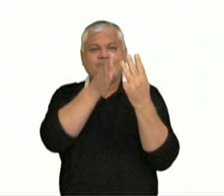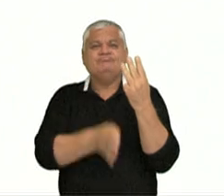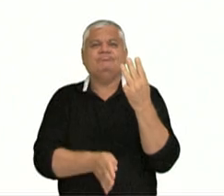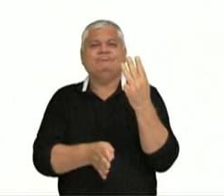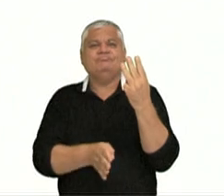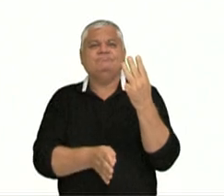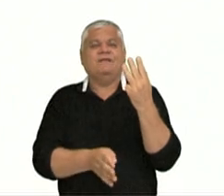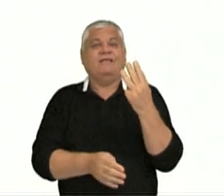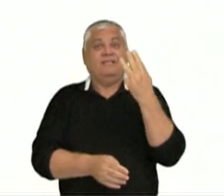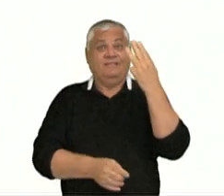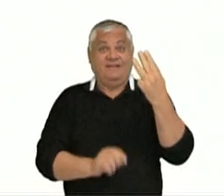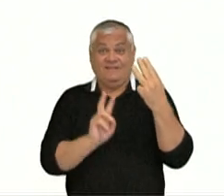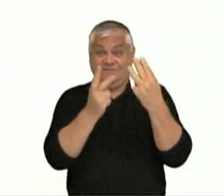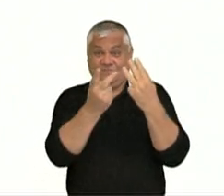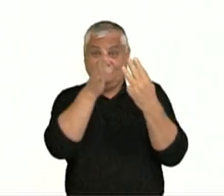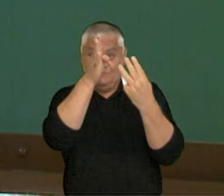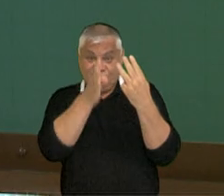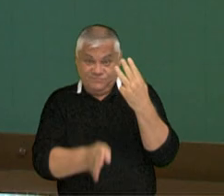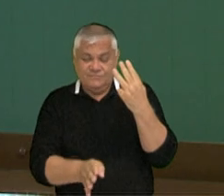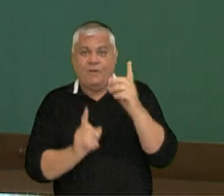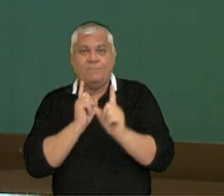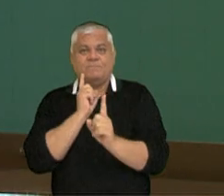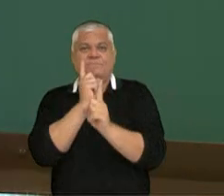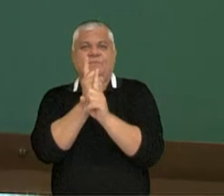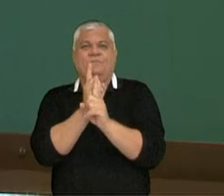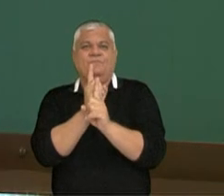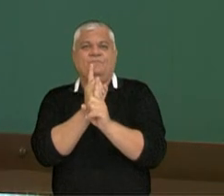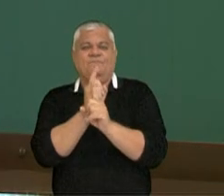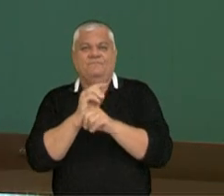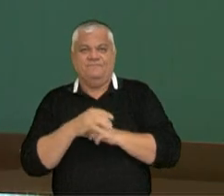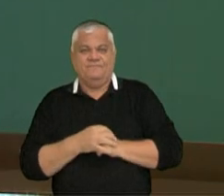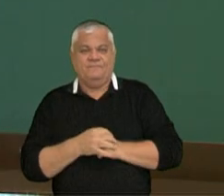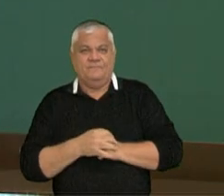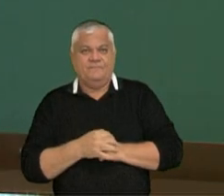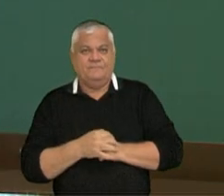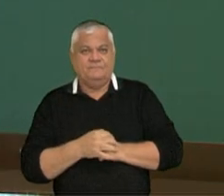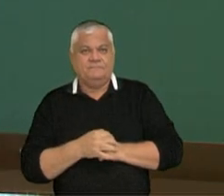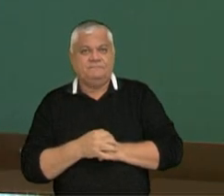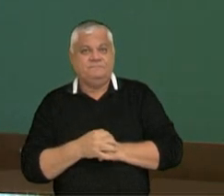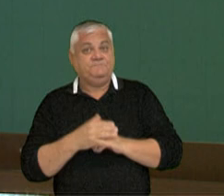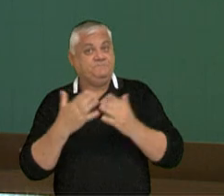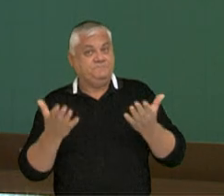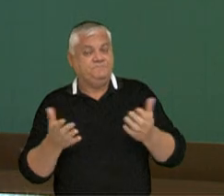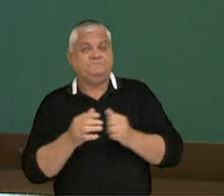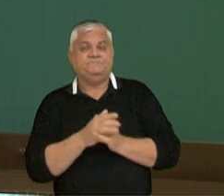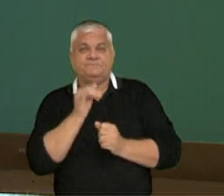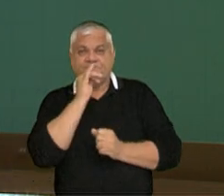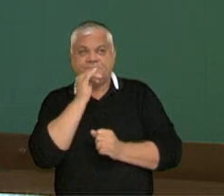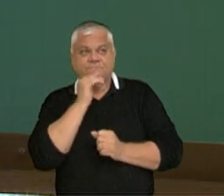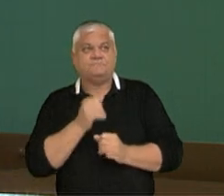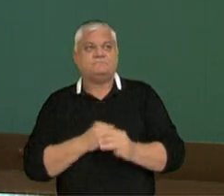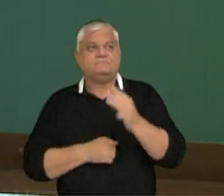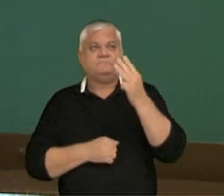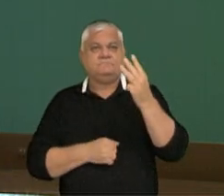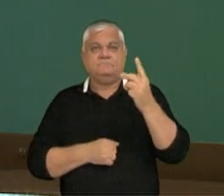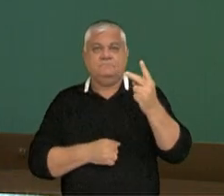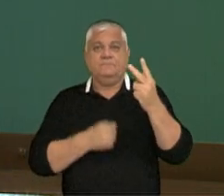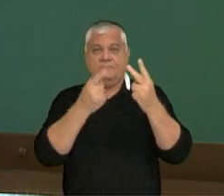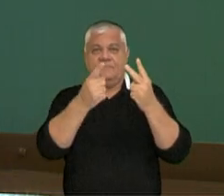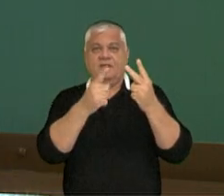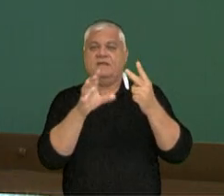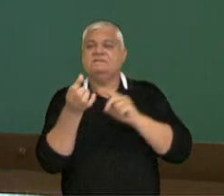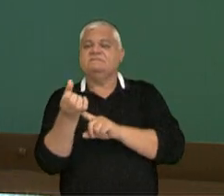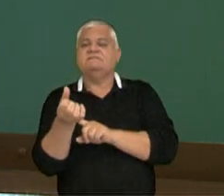os denominadores, para encontrarmos o denominador comum. Nesse caso, o denominador comum será igual